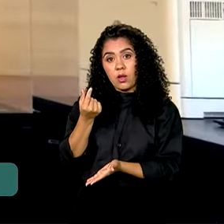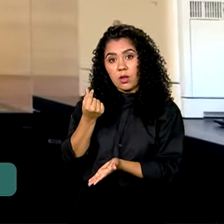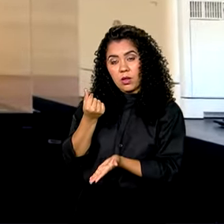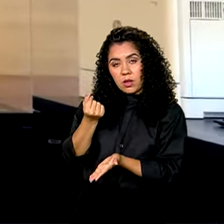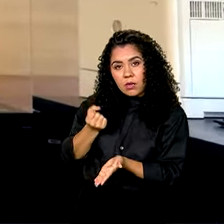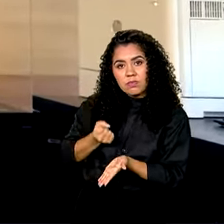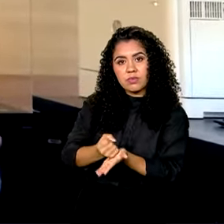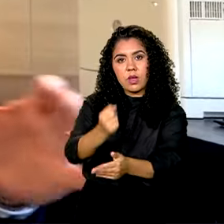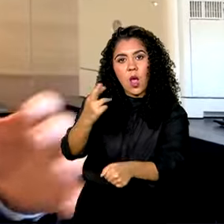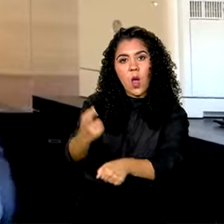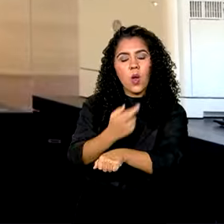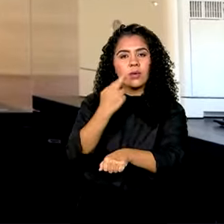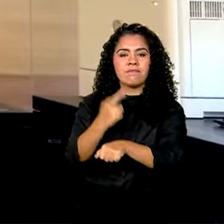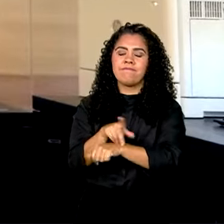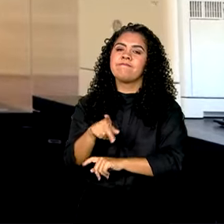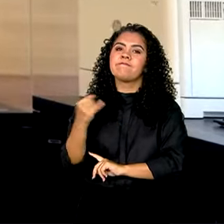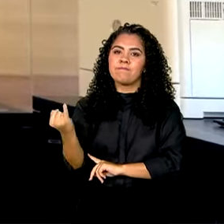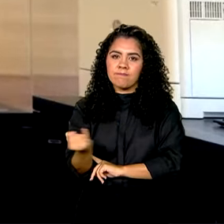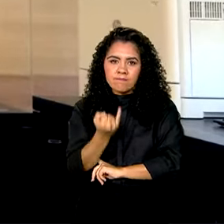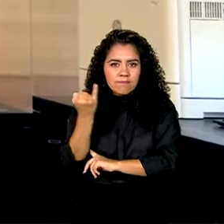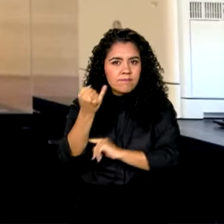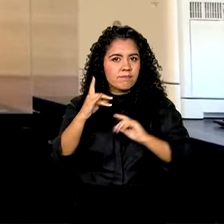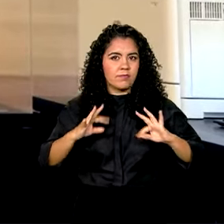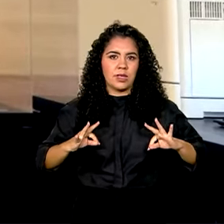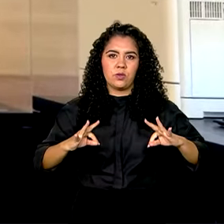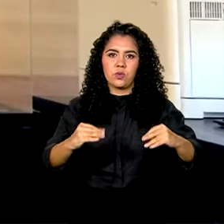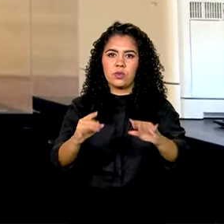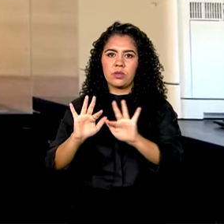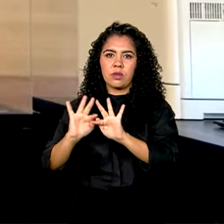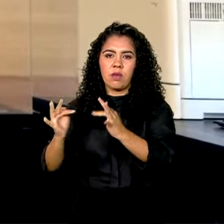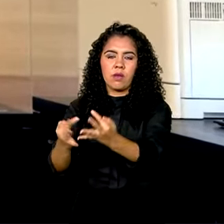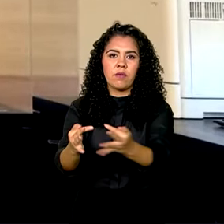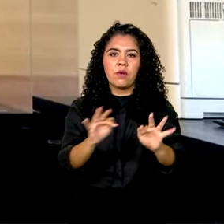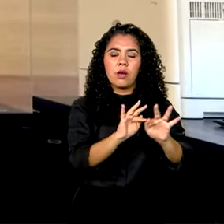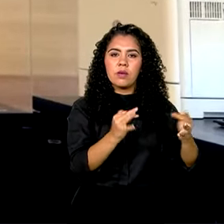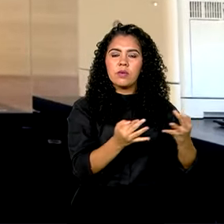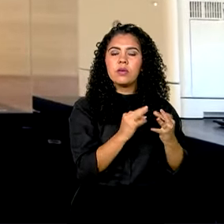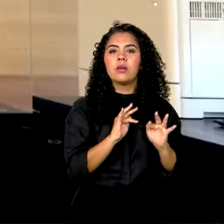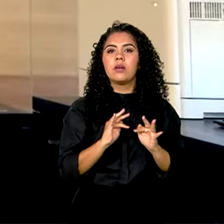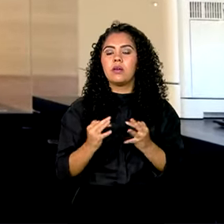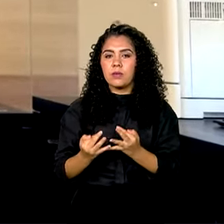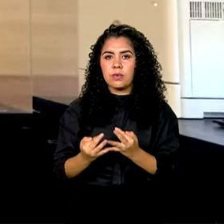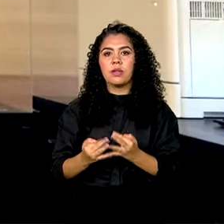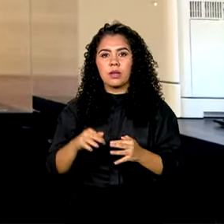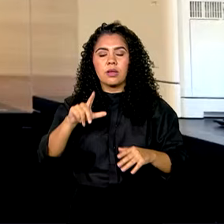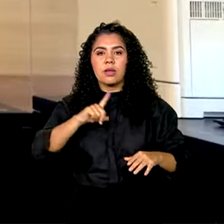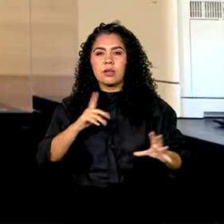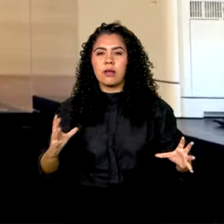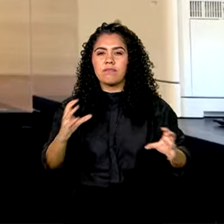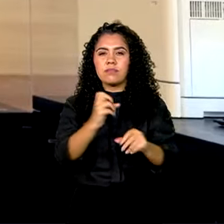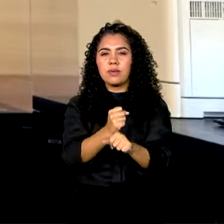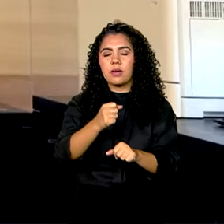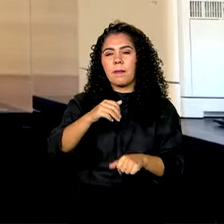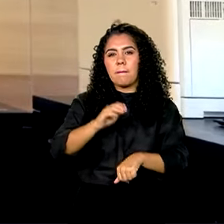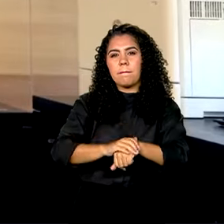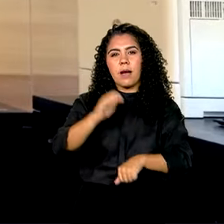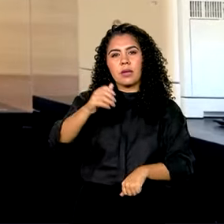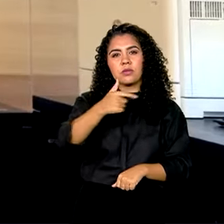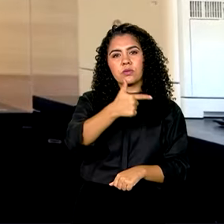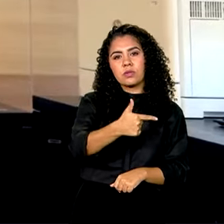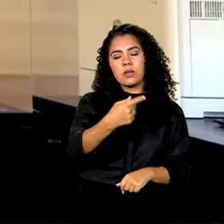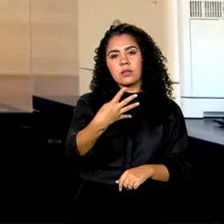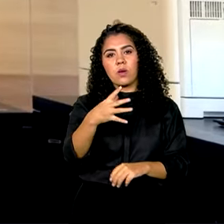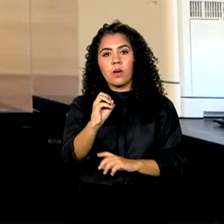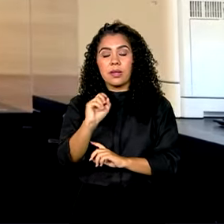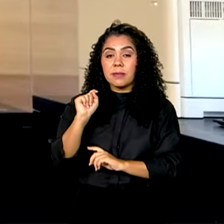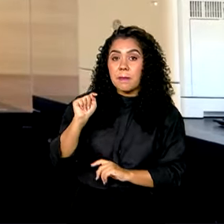significativo para todas as famílias. A expectativa aí é que chegue a mais de 240 mil famílias, em torno de um milhão